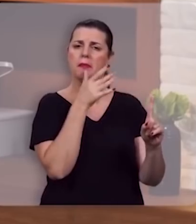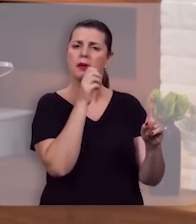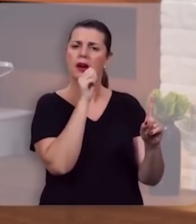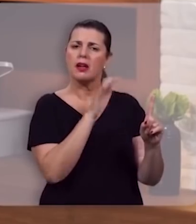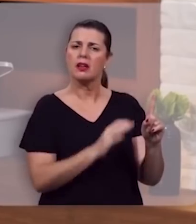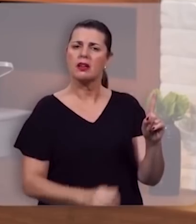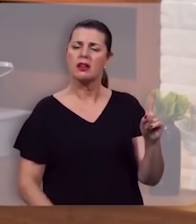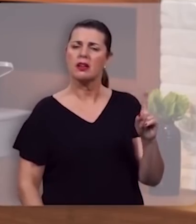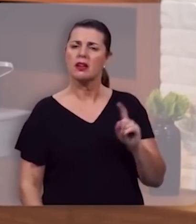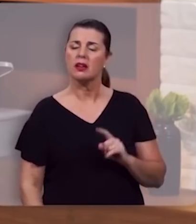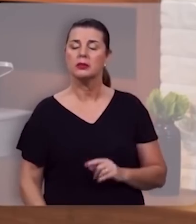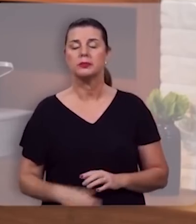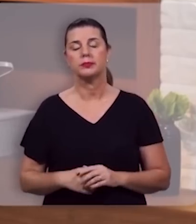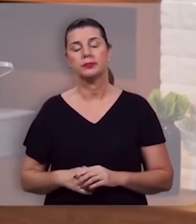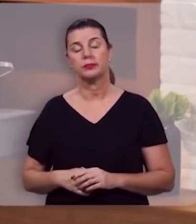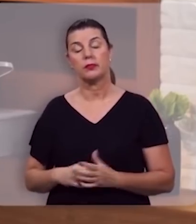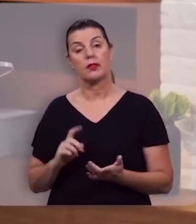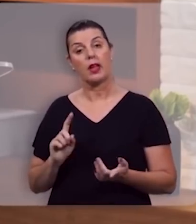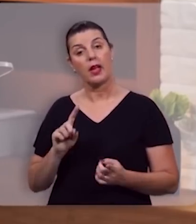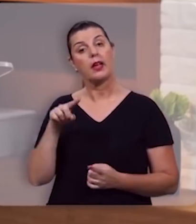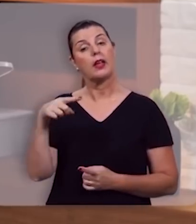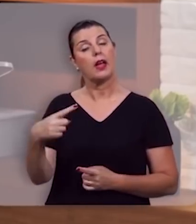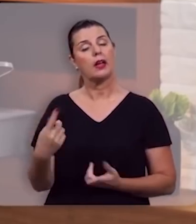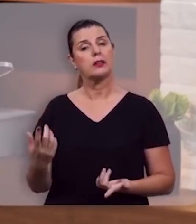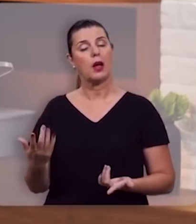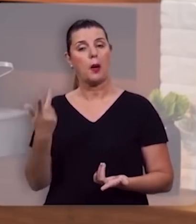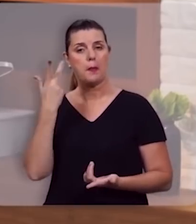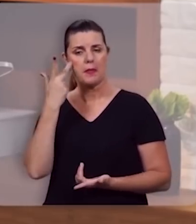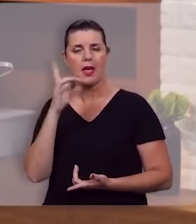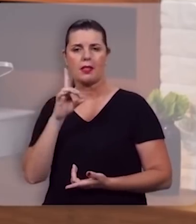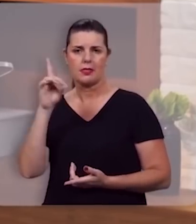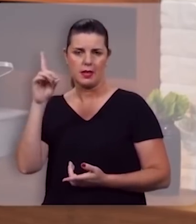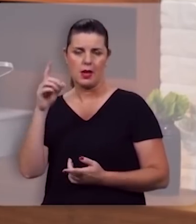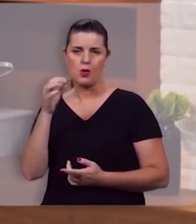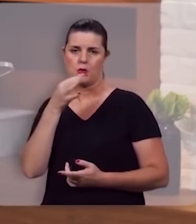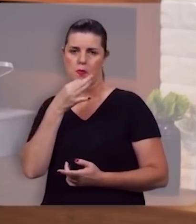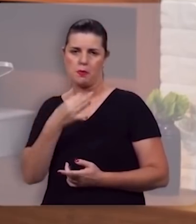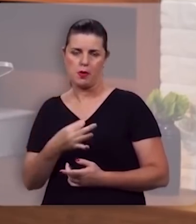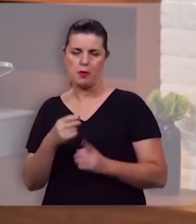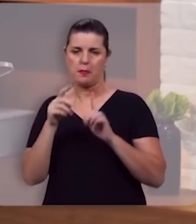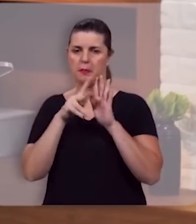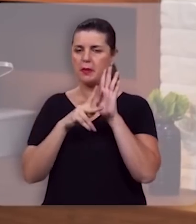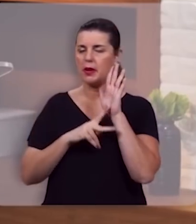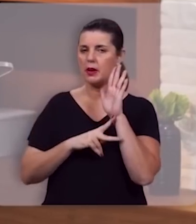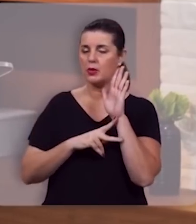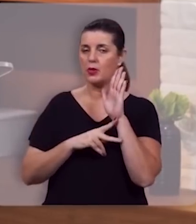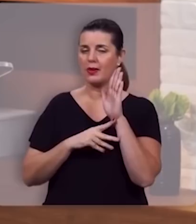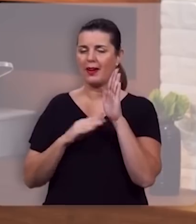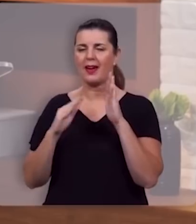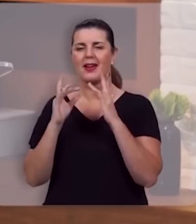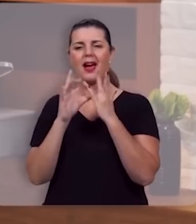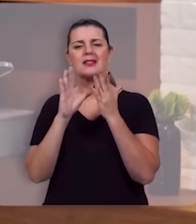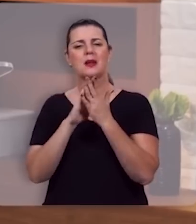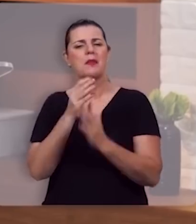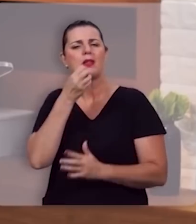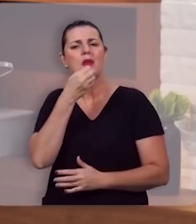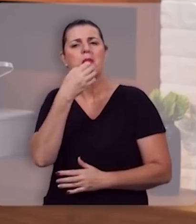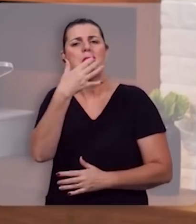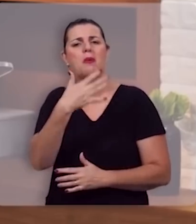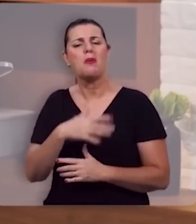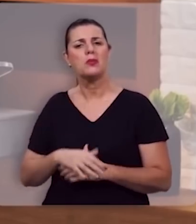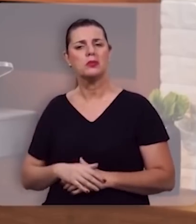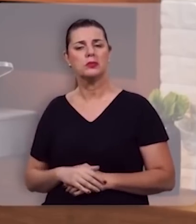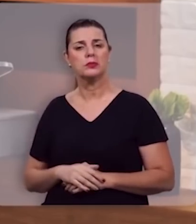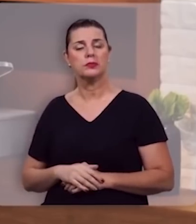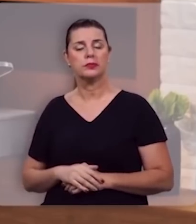então o propósito de Deus para o casamento é que o casamento seja harmonioso é